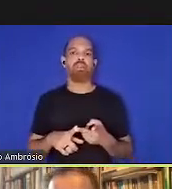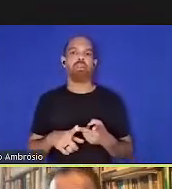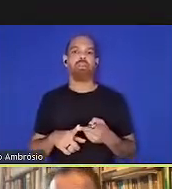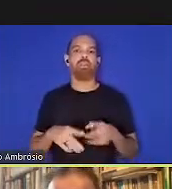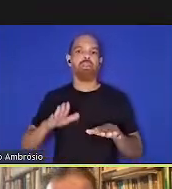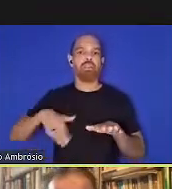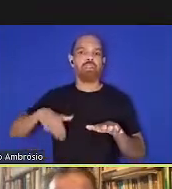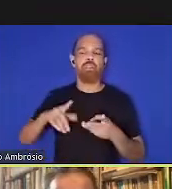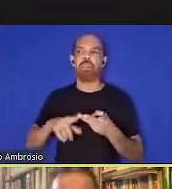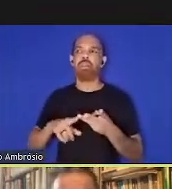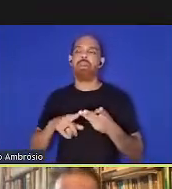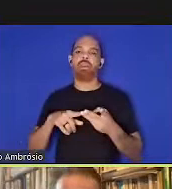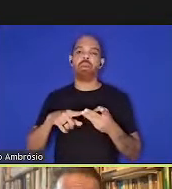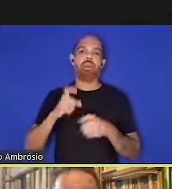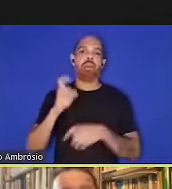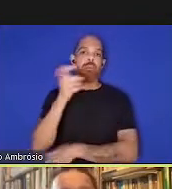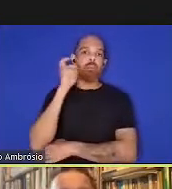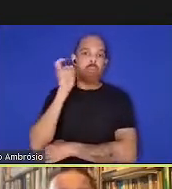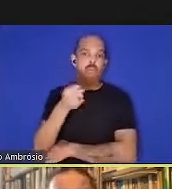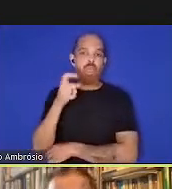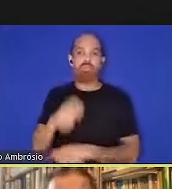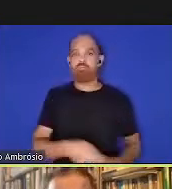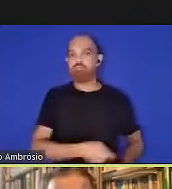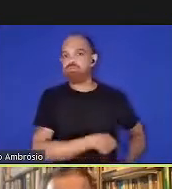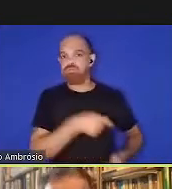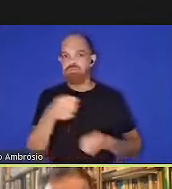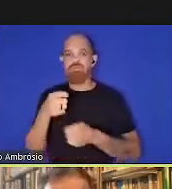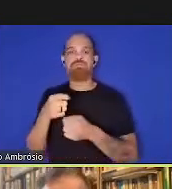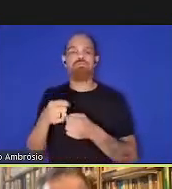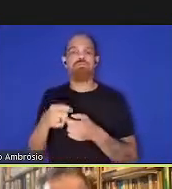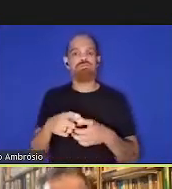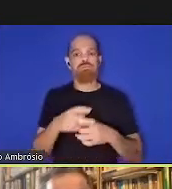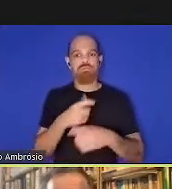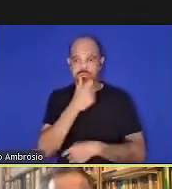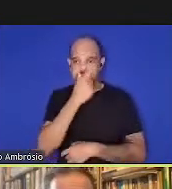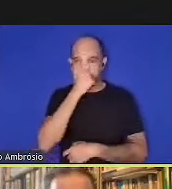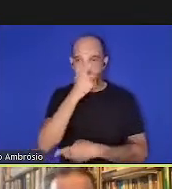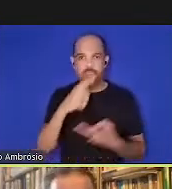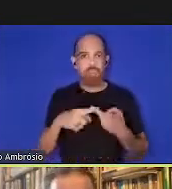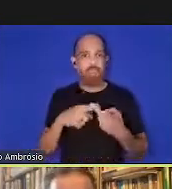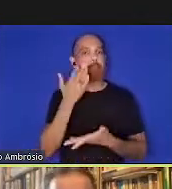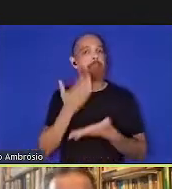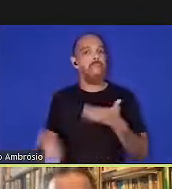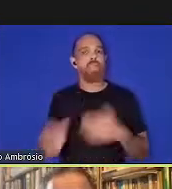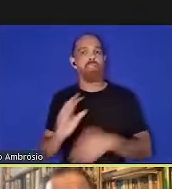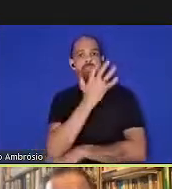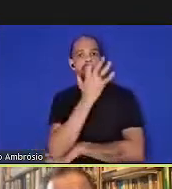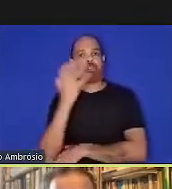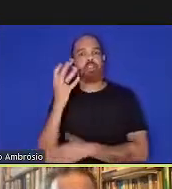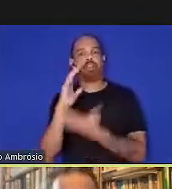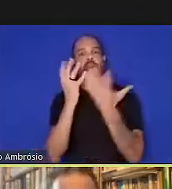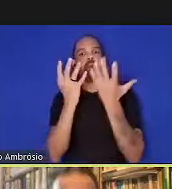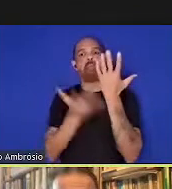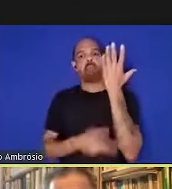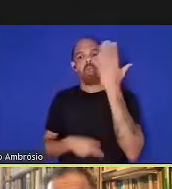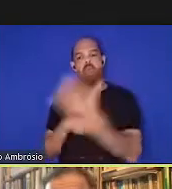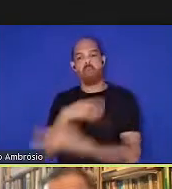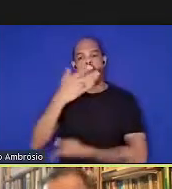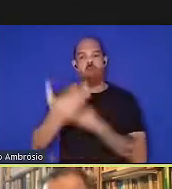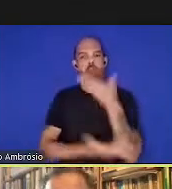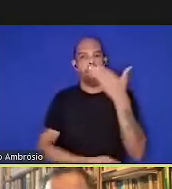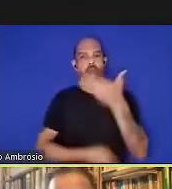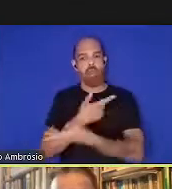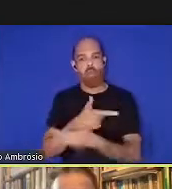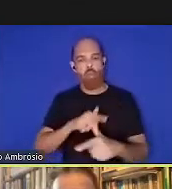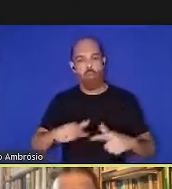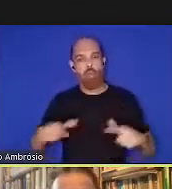pesca pesada aumentou bastante, a perda de florestas tropicais também aumentou, a falta de água